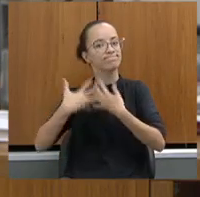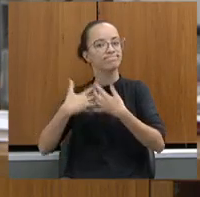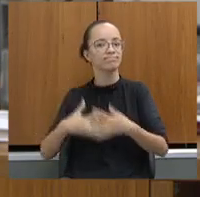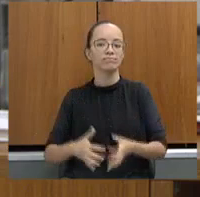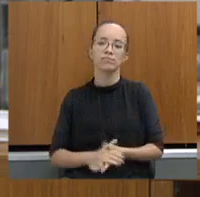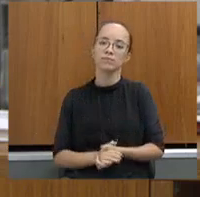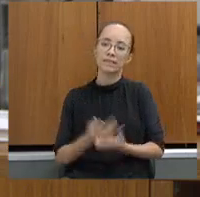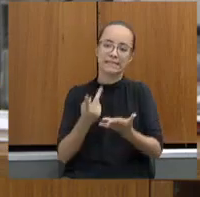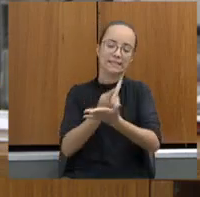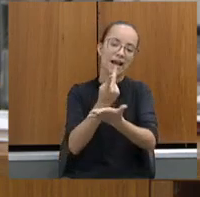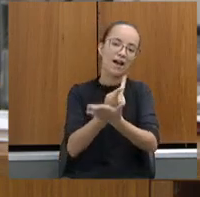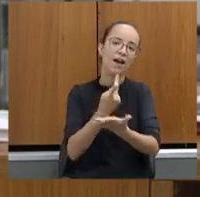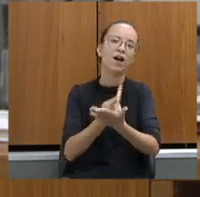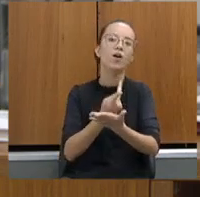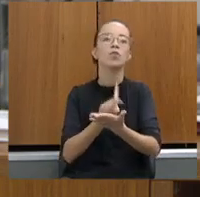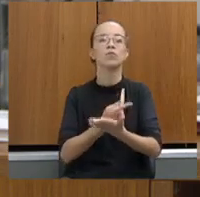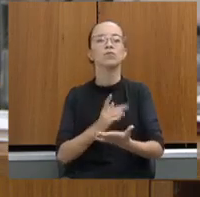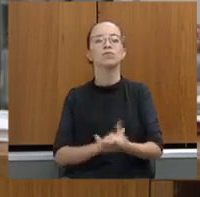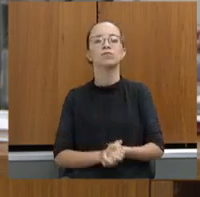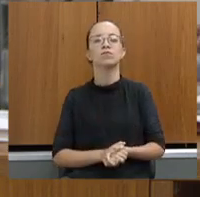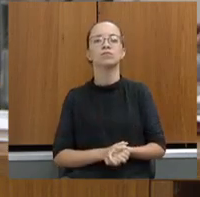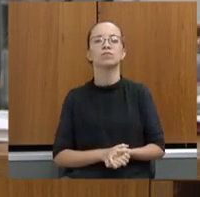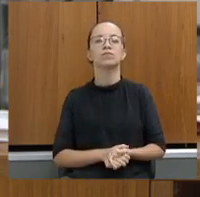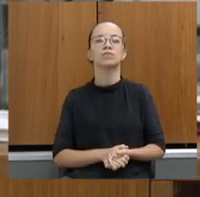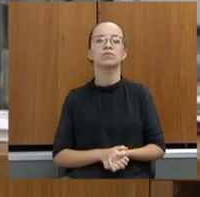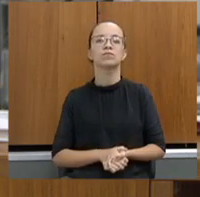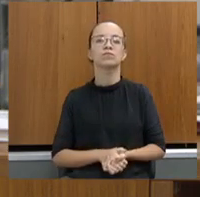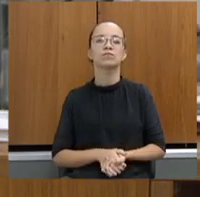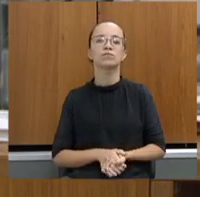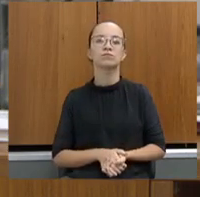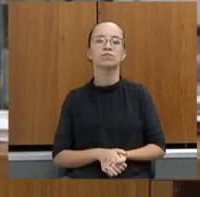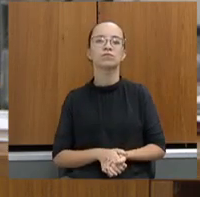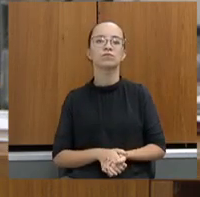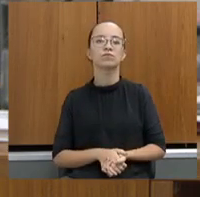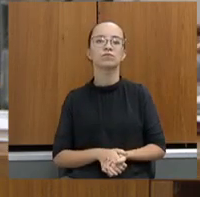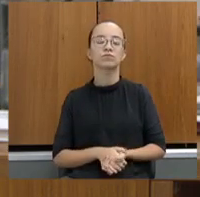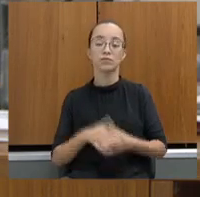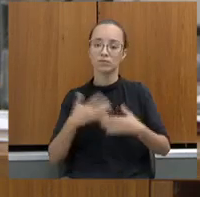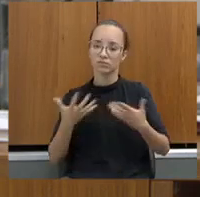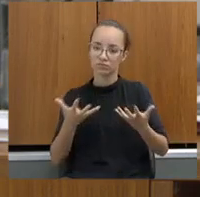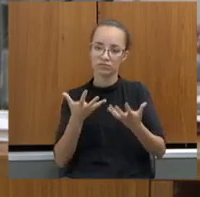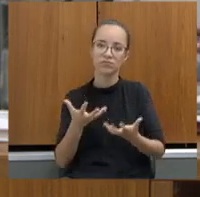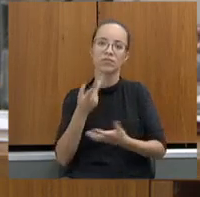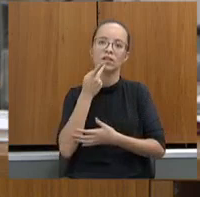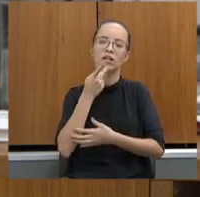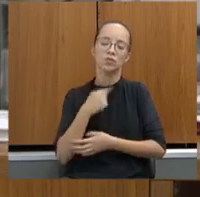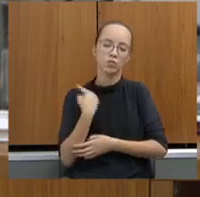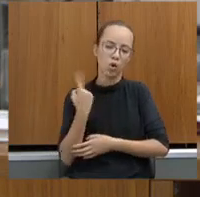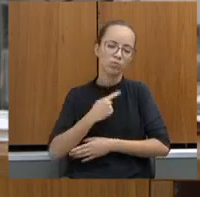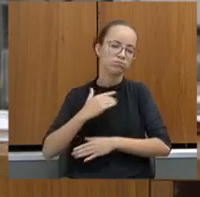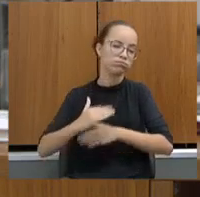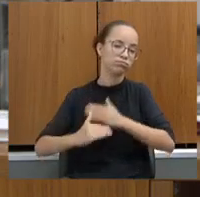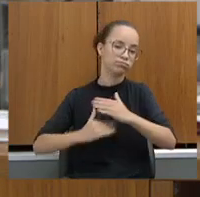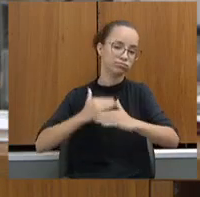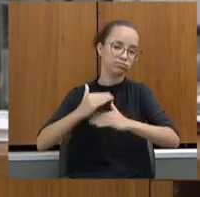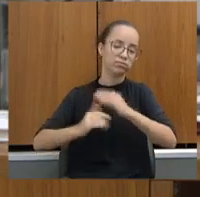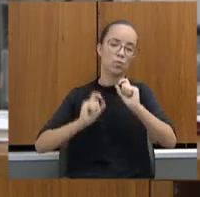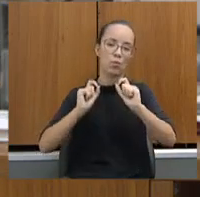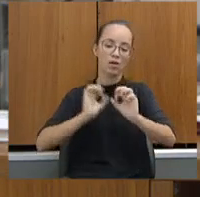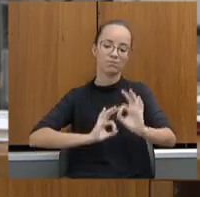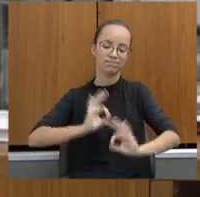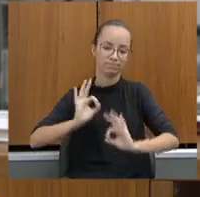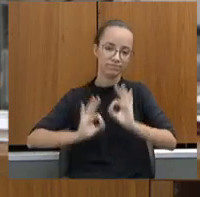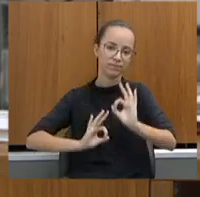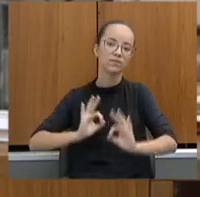Está errado essa situação. Então, queria dizer que nós avançamos muito na organização